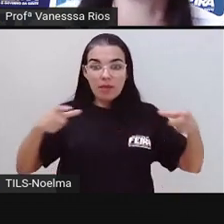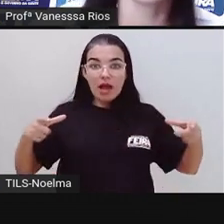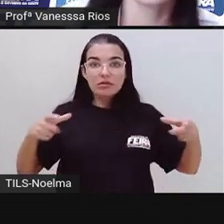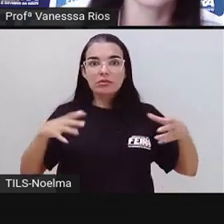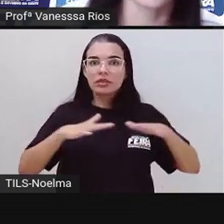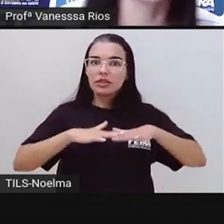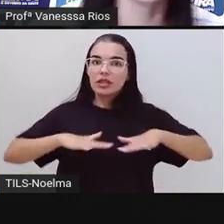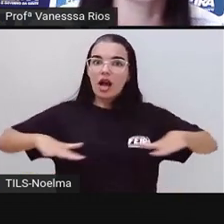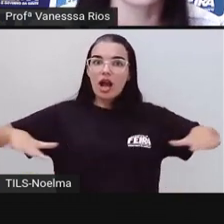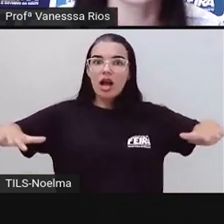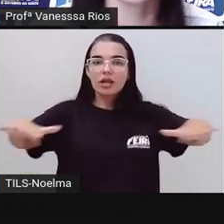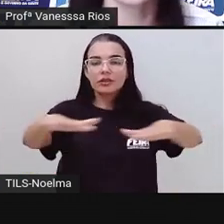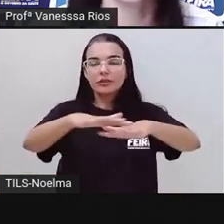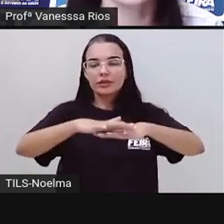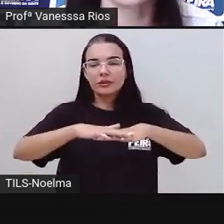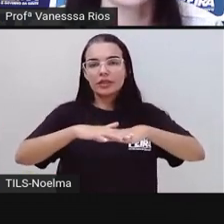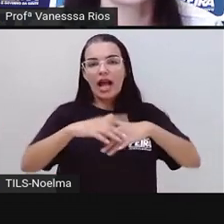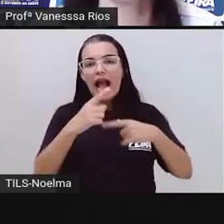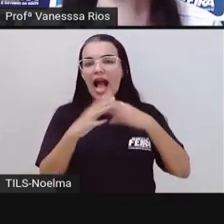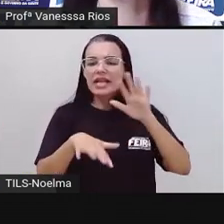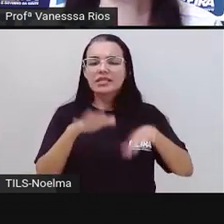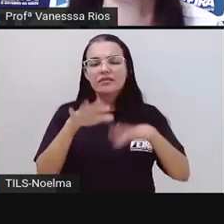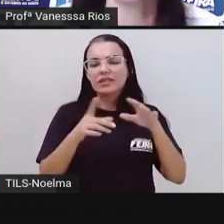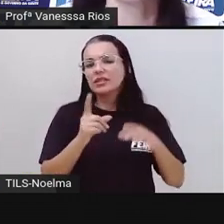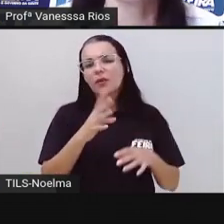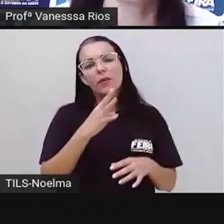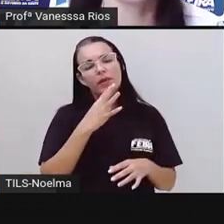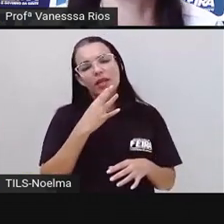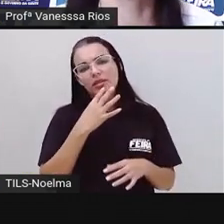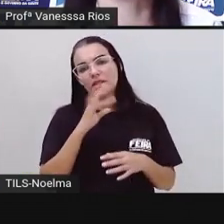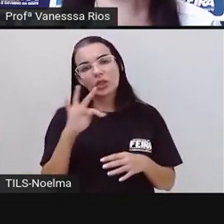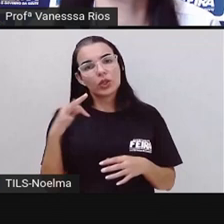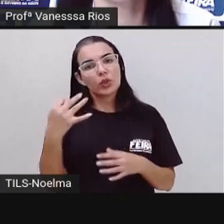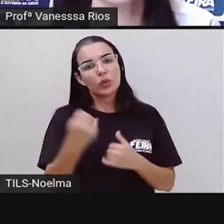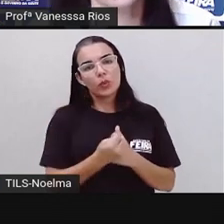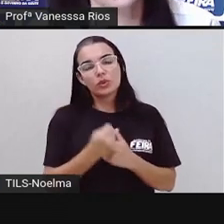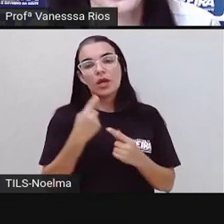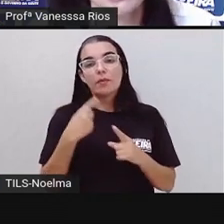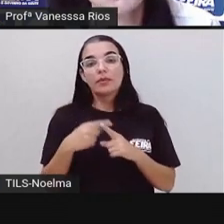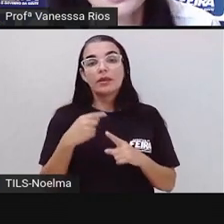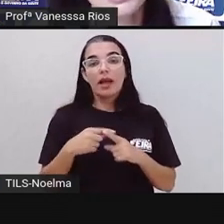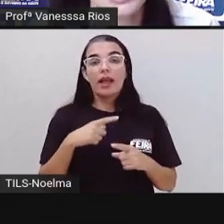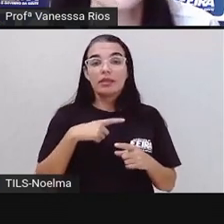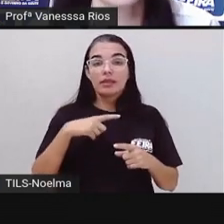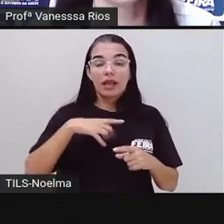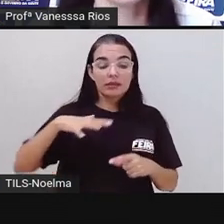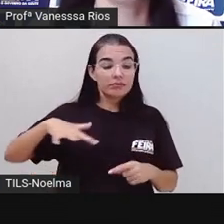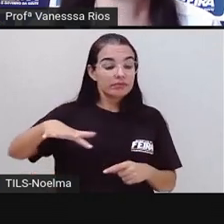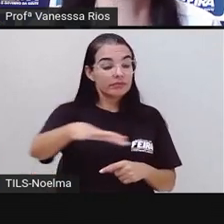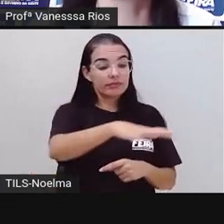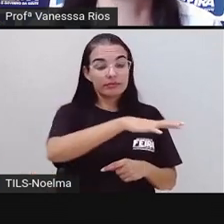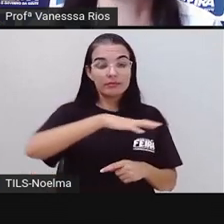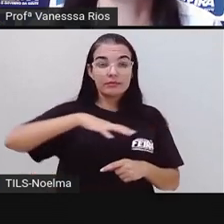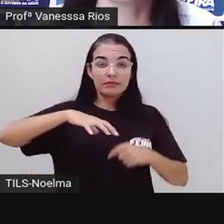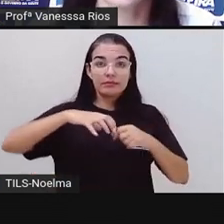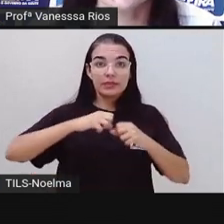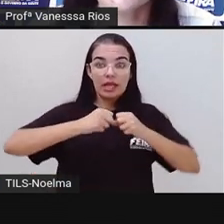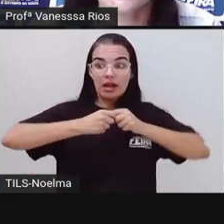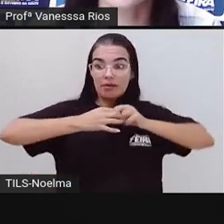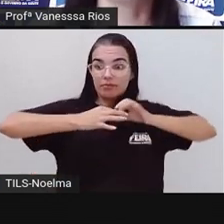não conheçam todos os distritos, até porque existem espaços geográficos aí muito